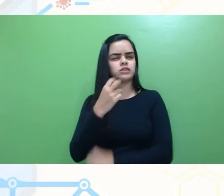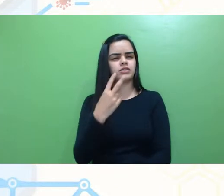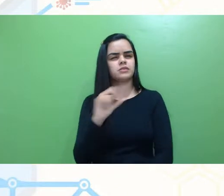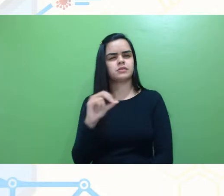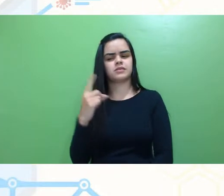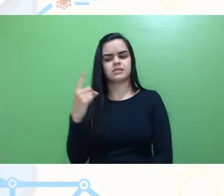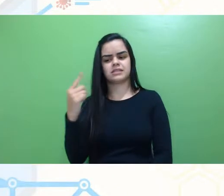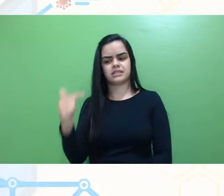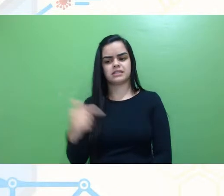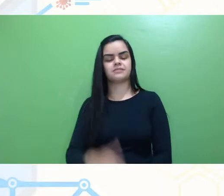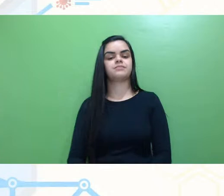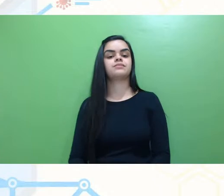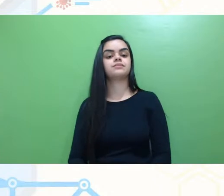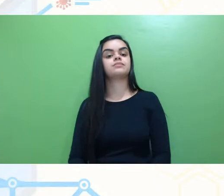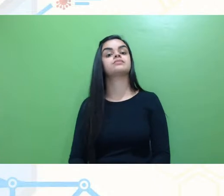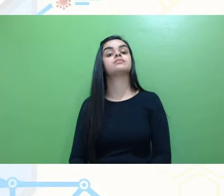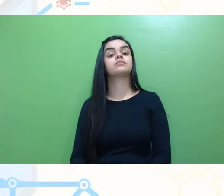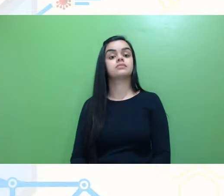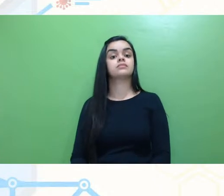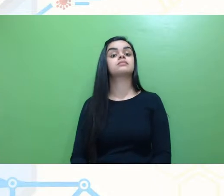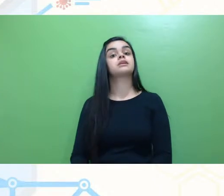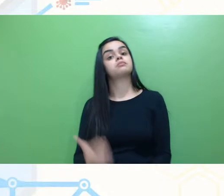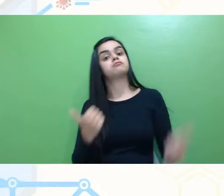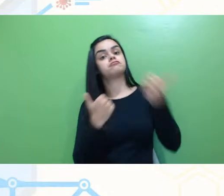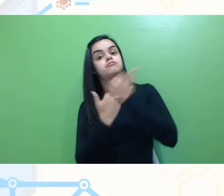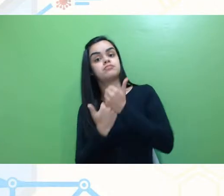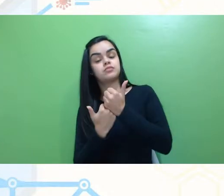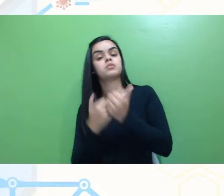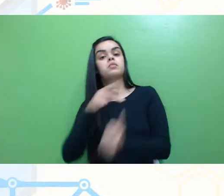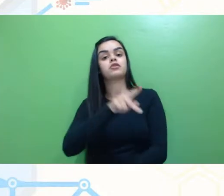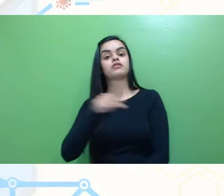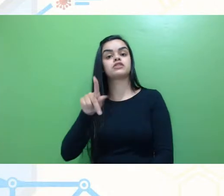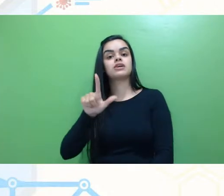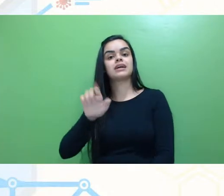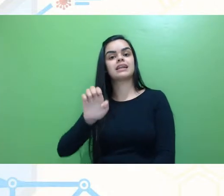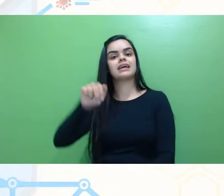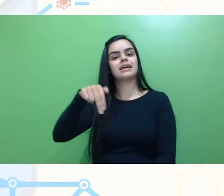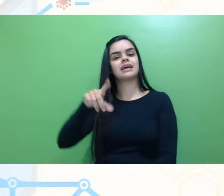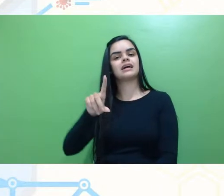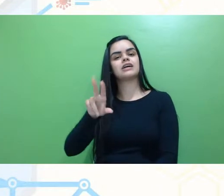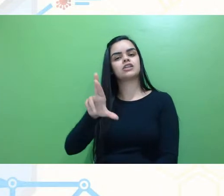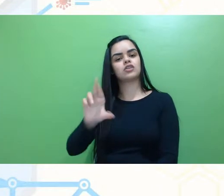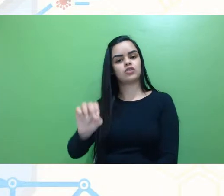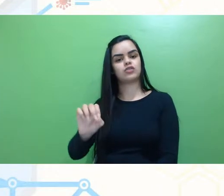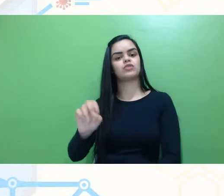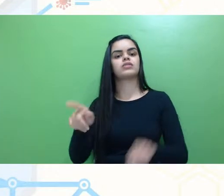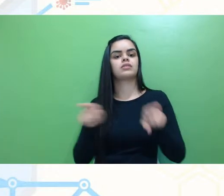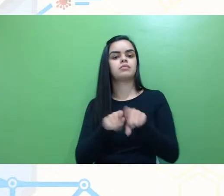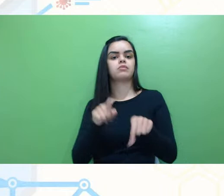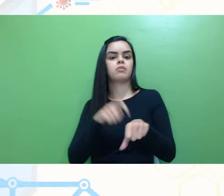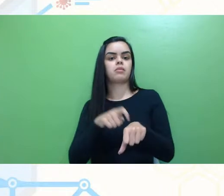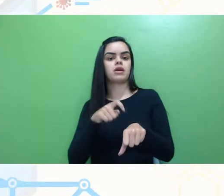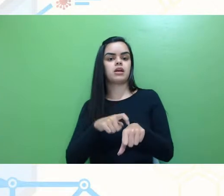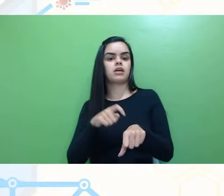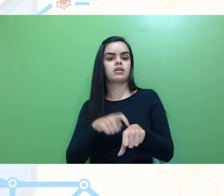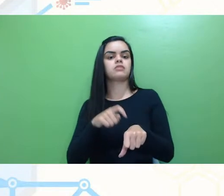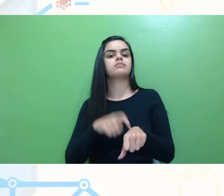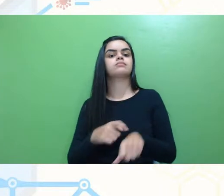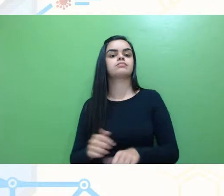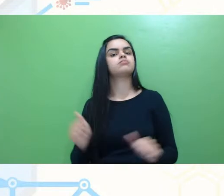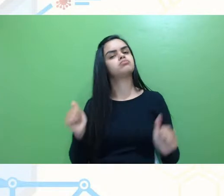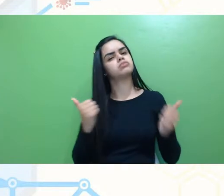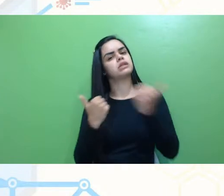Depois, o próprio professor Leandro, que assumiu a coordenação do programa também, eu naquele momento como coordenador adjunto,